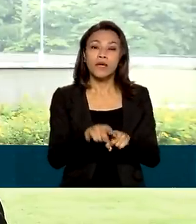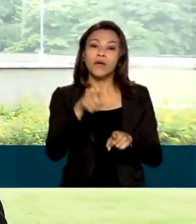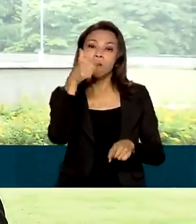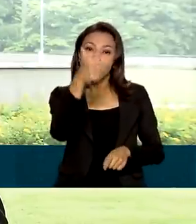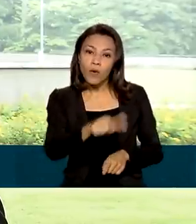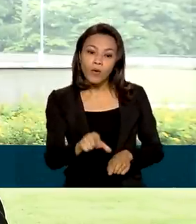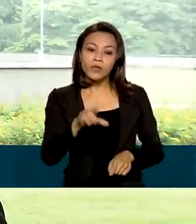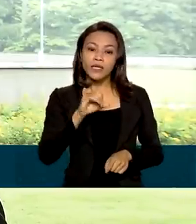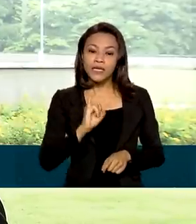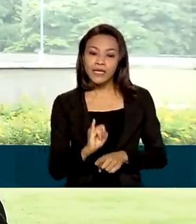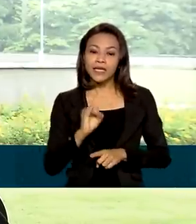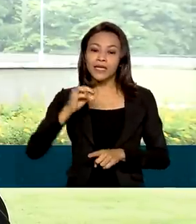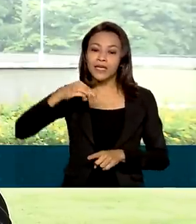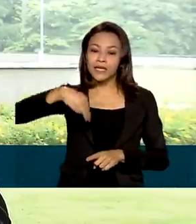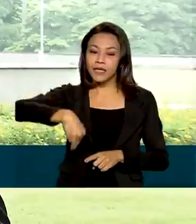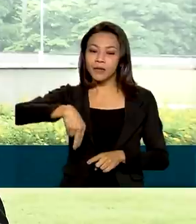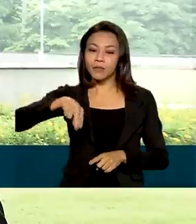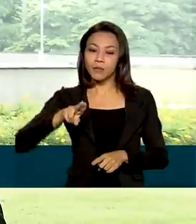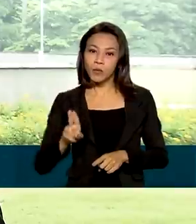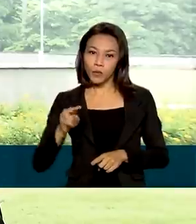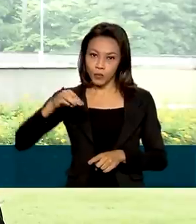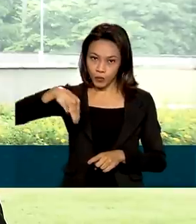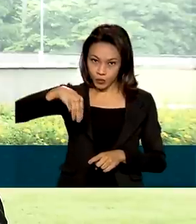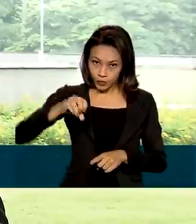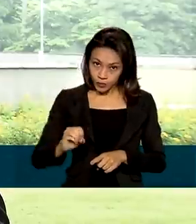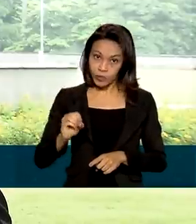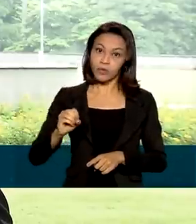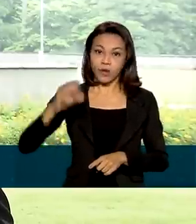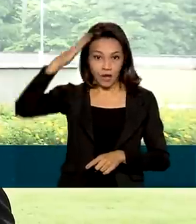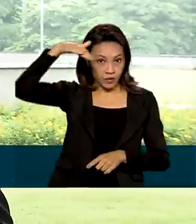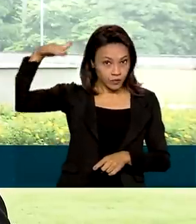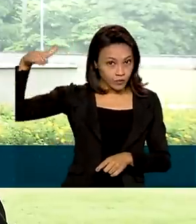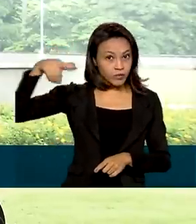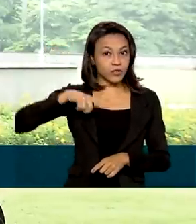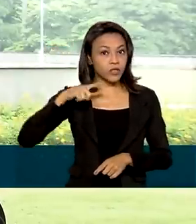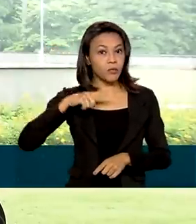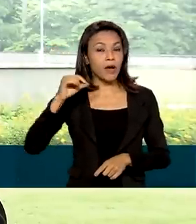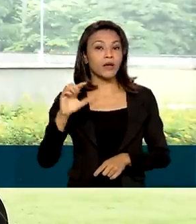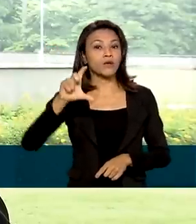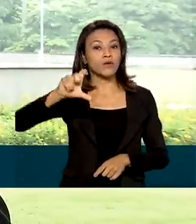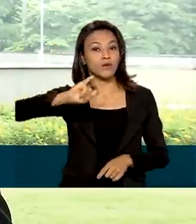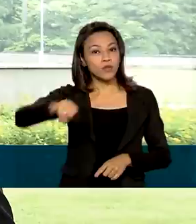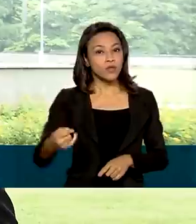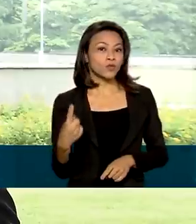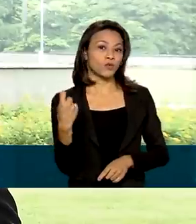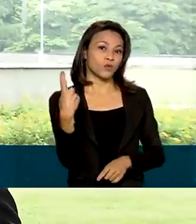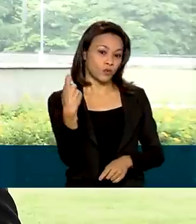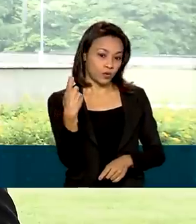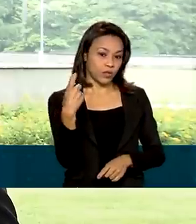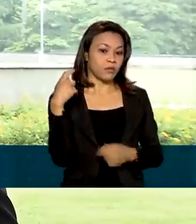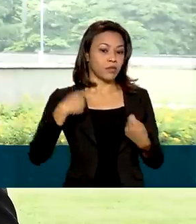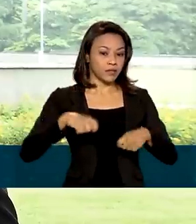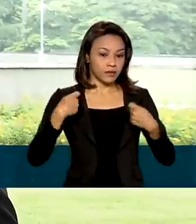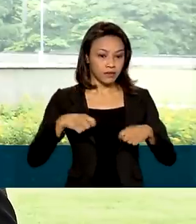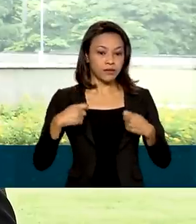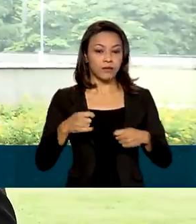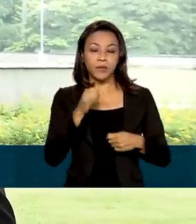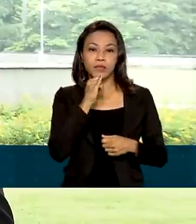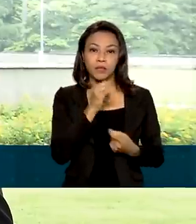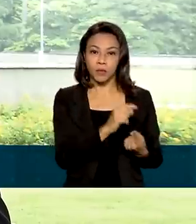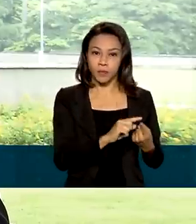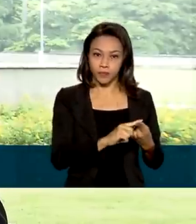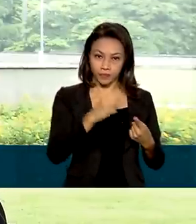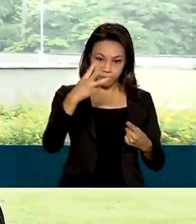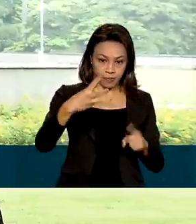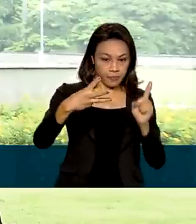imunos adultos imunocomprometidos que tomaram a dose única da Janssen deve ser feita da seguinte forma. Uma dose